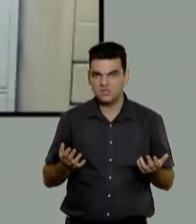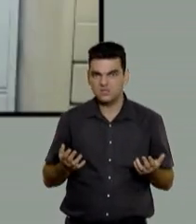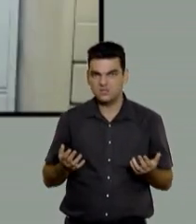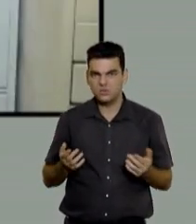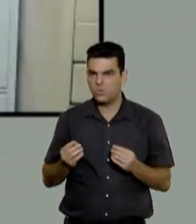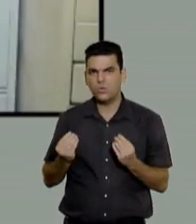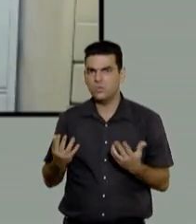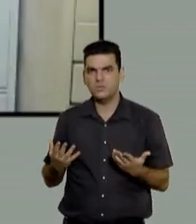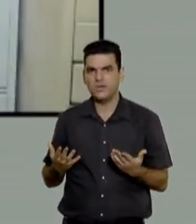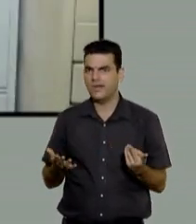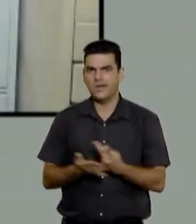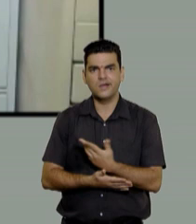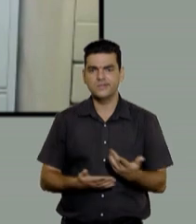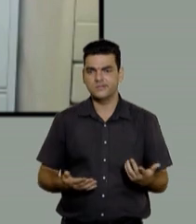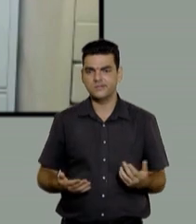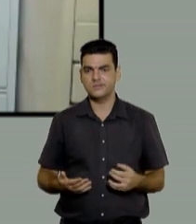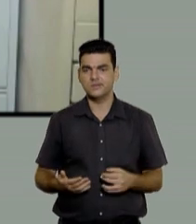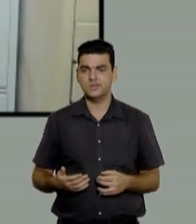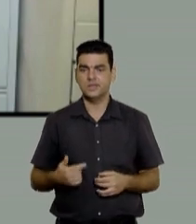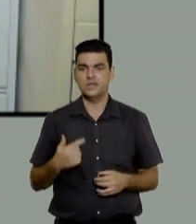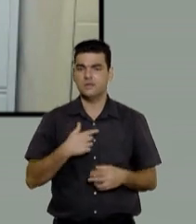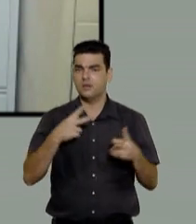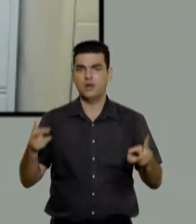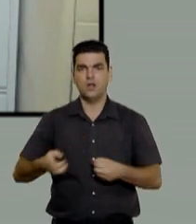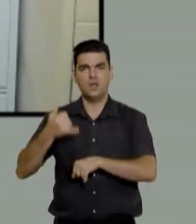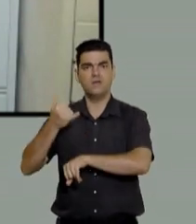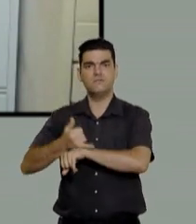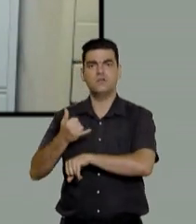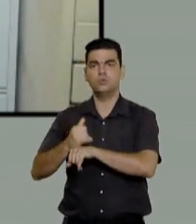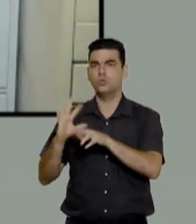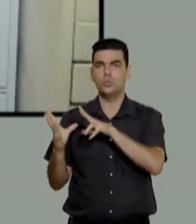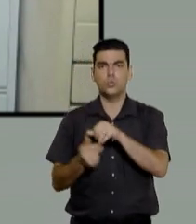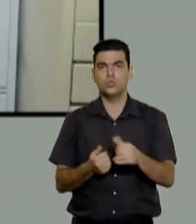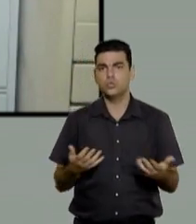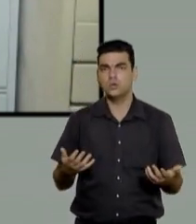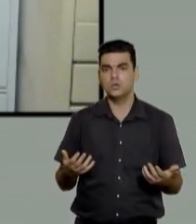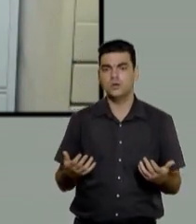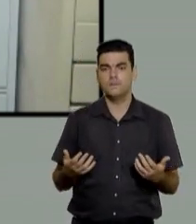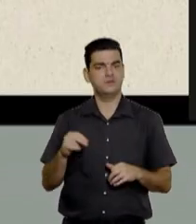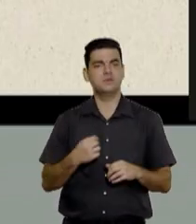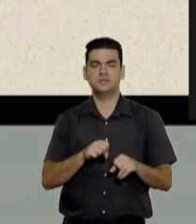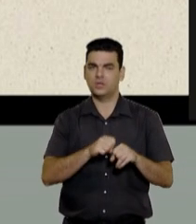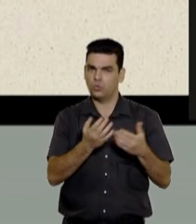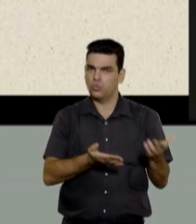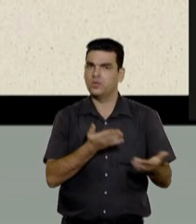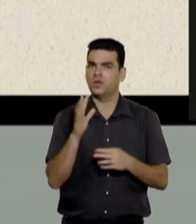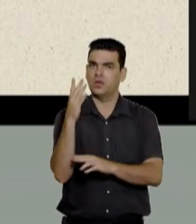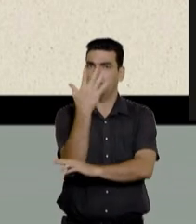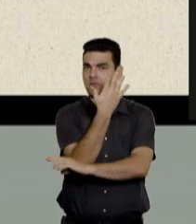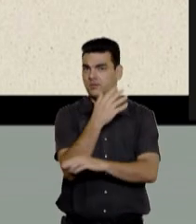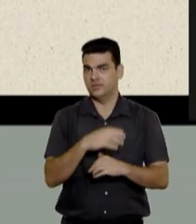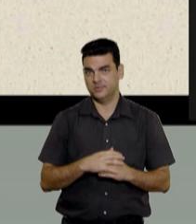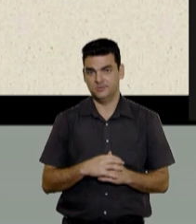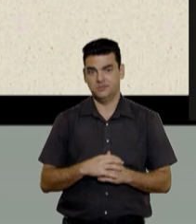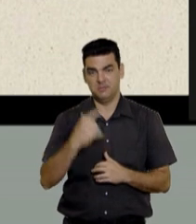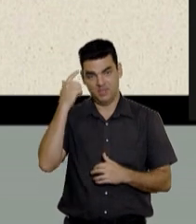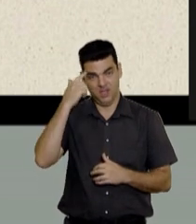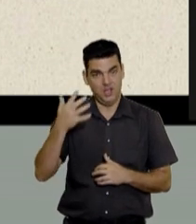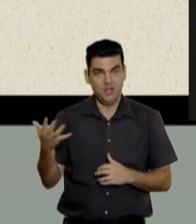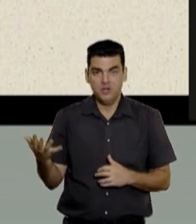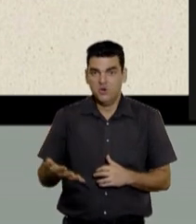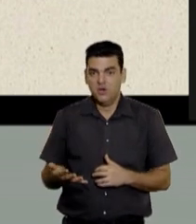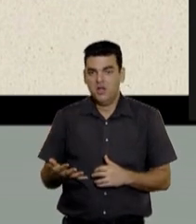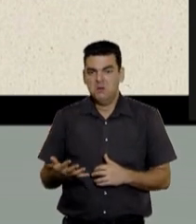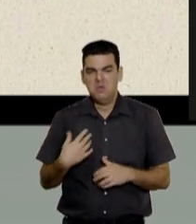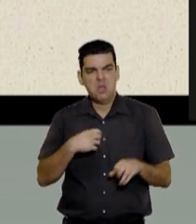geólogo e pesquisador do Centro de Desenvolvimento da Tecnologia Nuclear, Paulo Rodrigues. Não é mais possível que uma